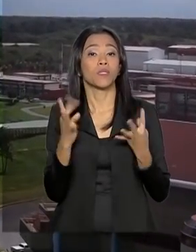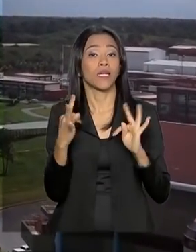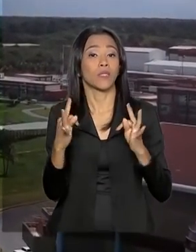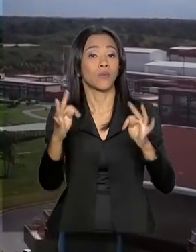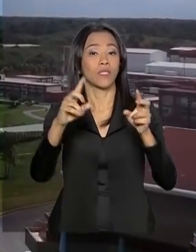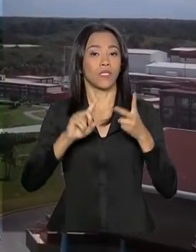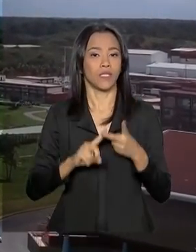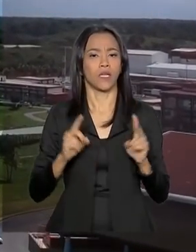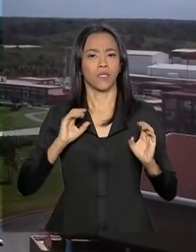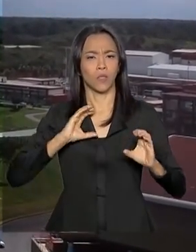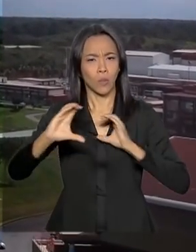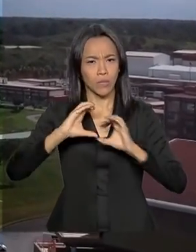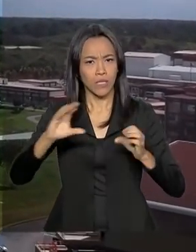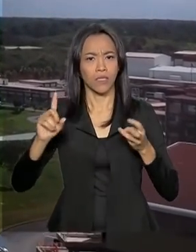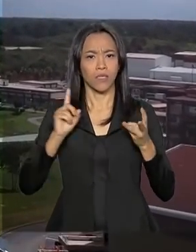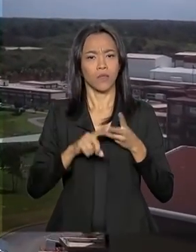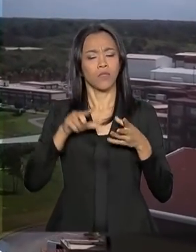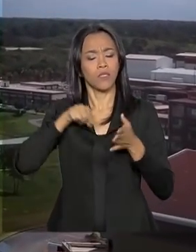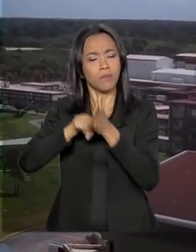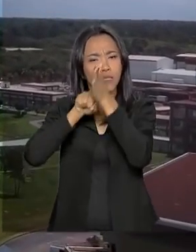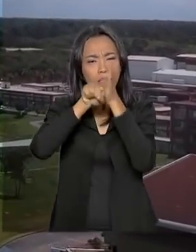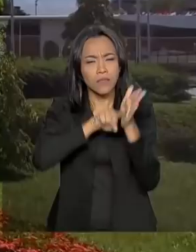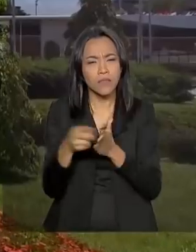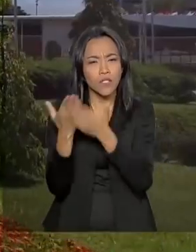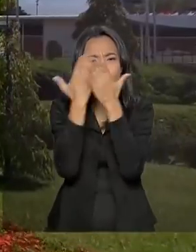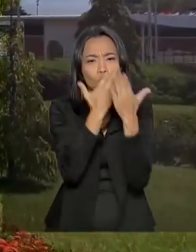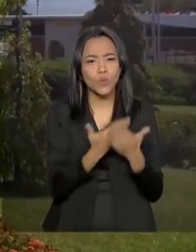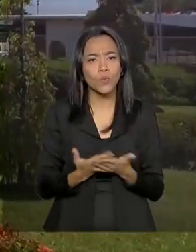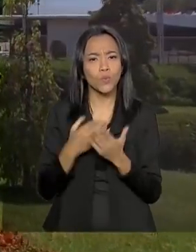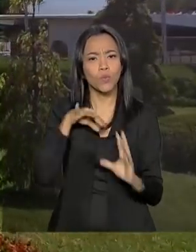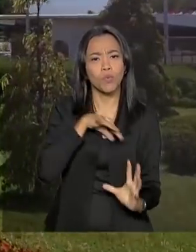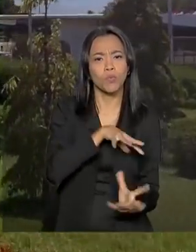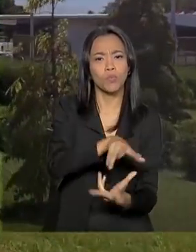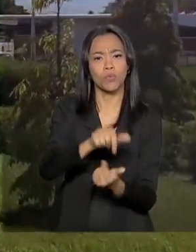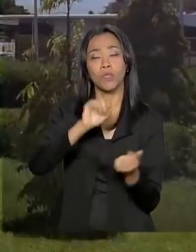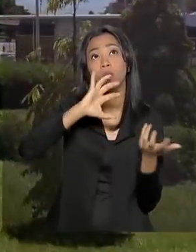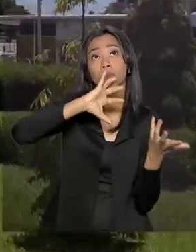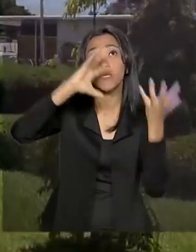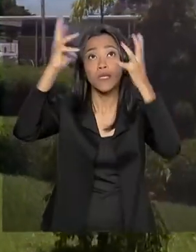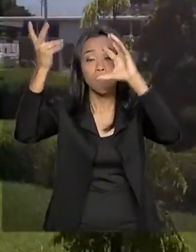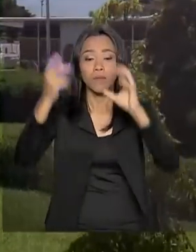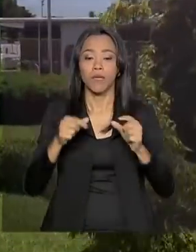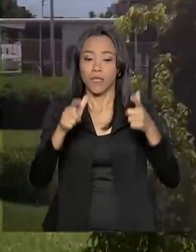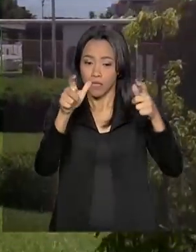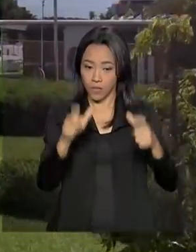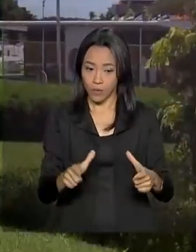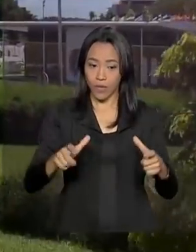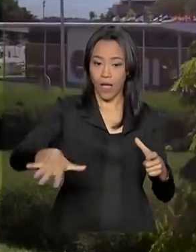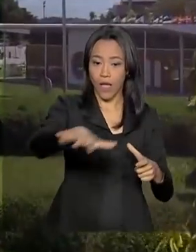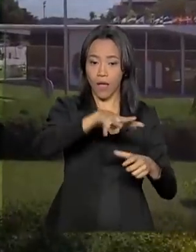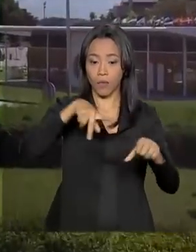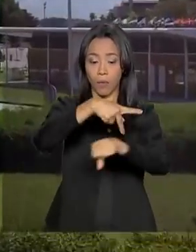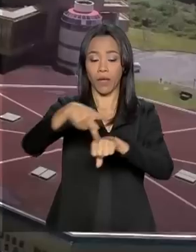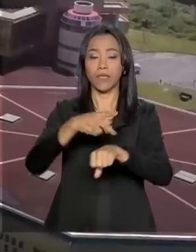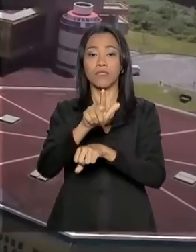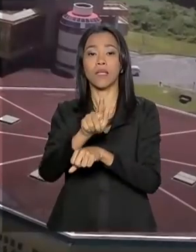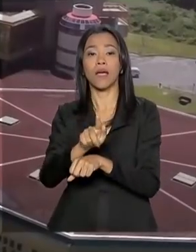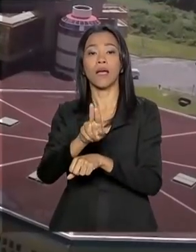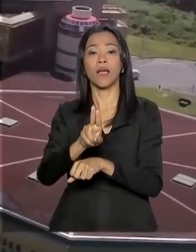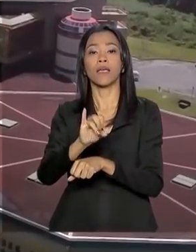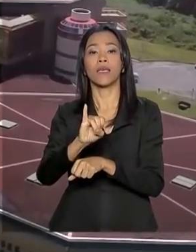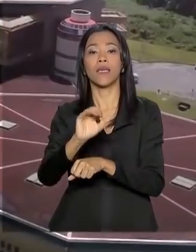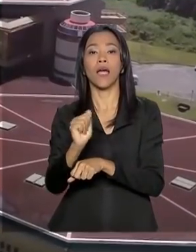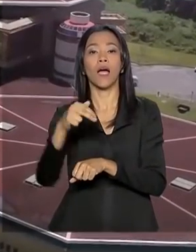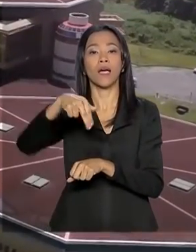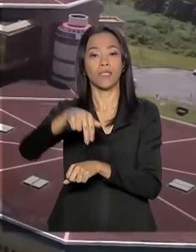comunicação e estudos sobre o planeta e o clima. O Centro Espacial de Curru, localizado na Guiana Francesa, foi